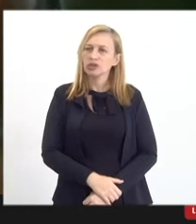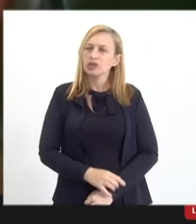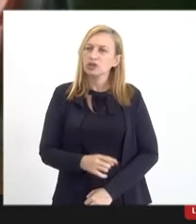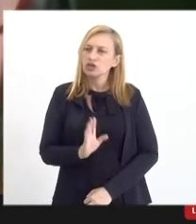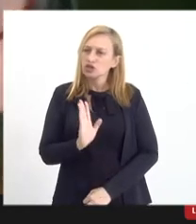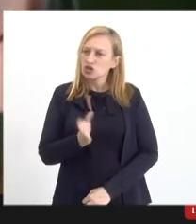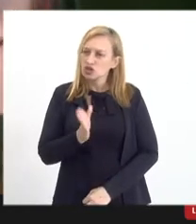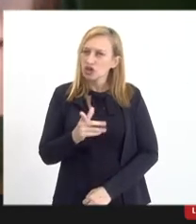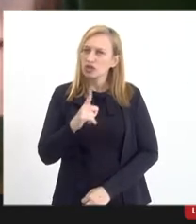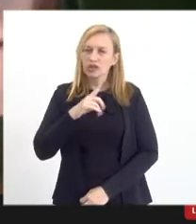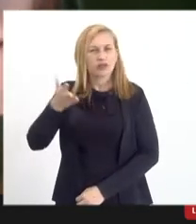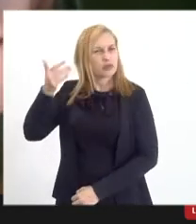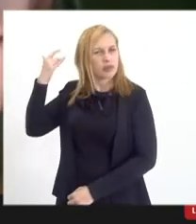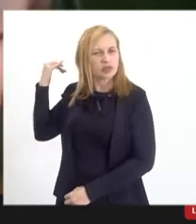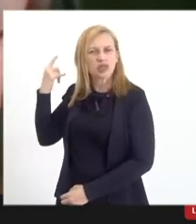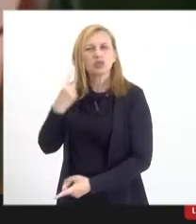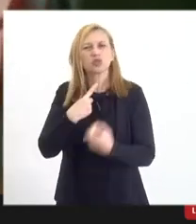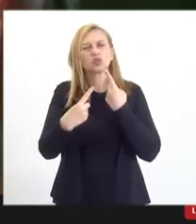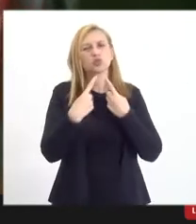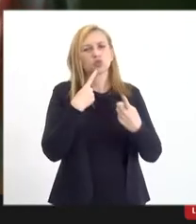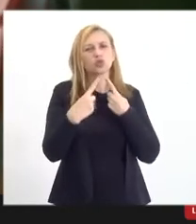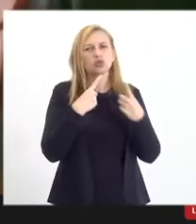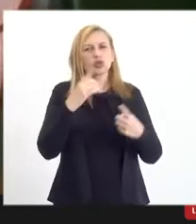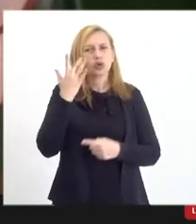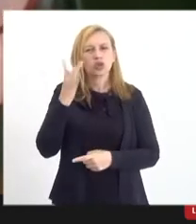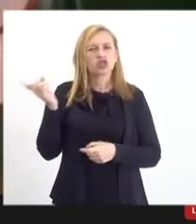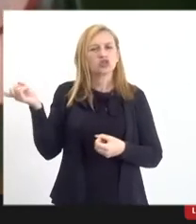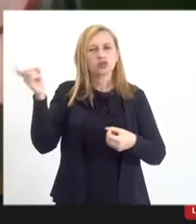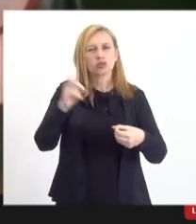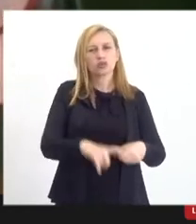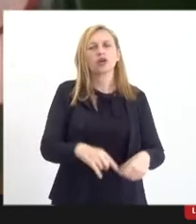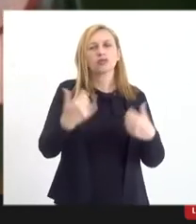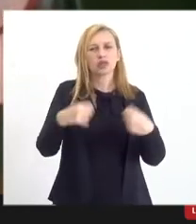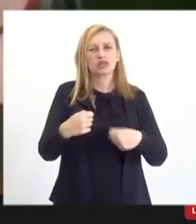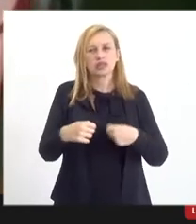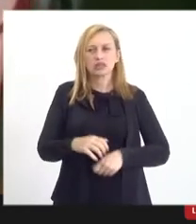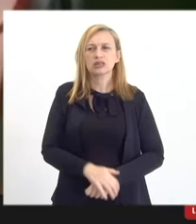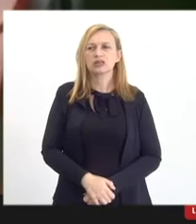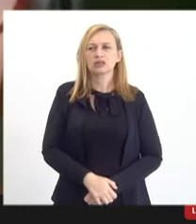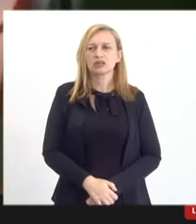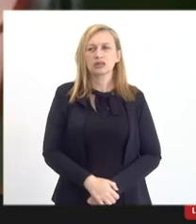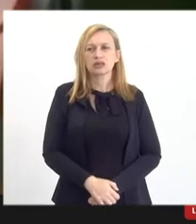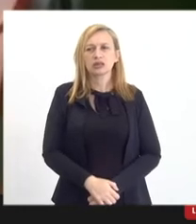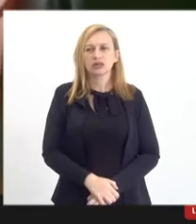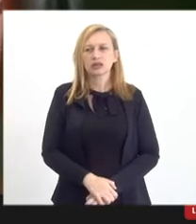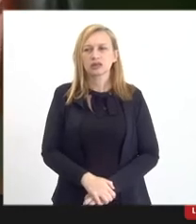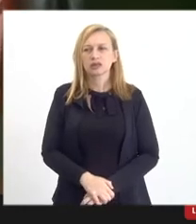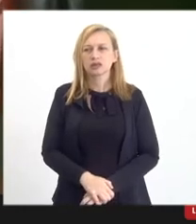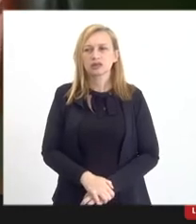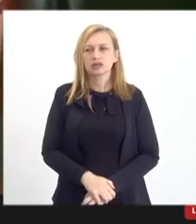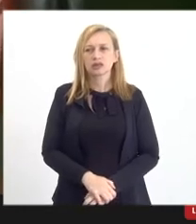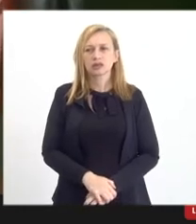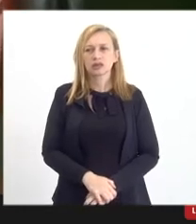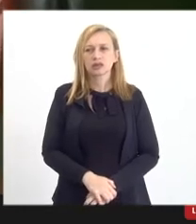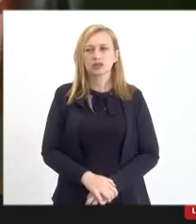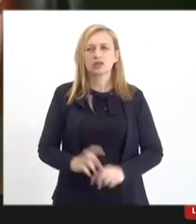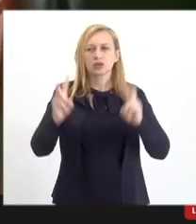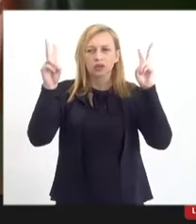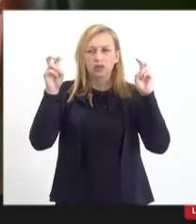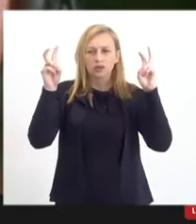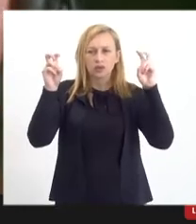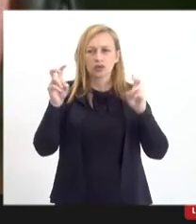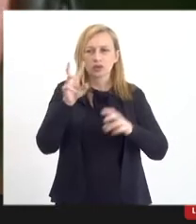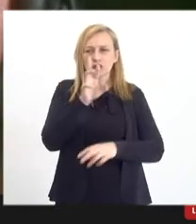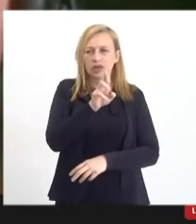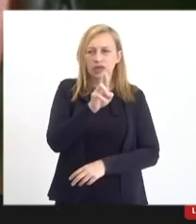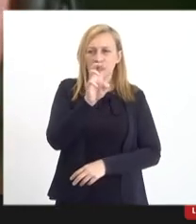já teve no passado uma discussão que eu acho que precisa voltar para a mesa, né, que é a questão do repetro de